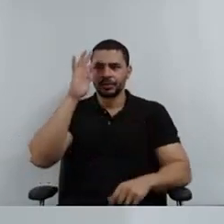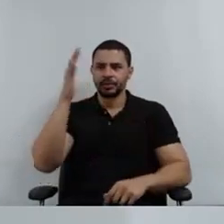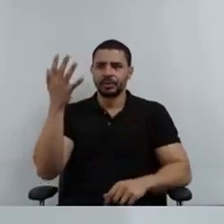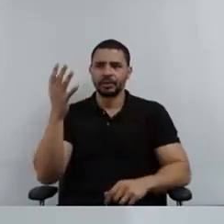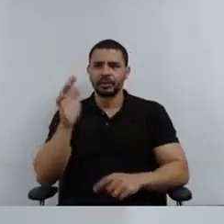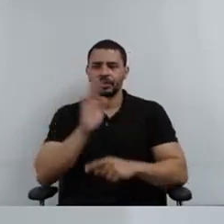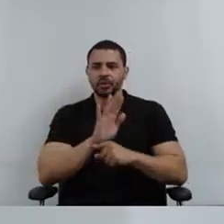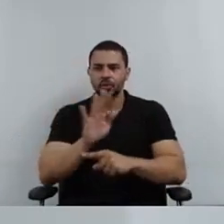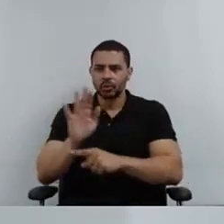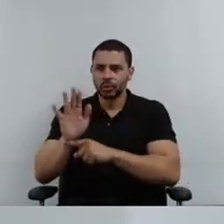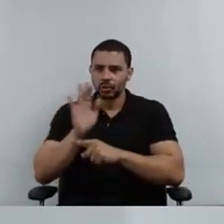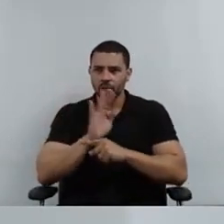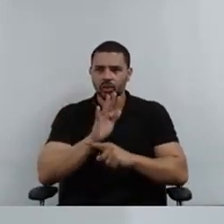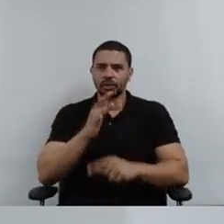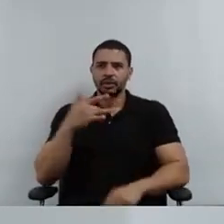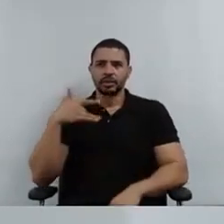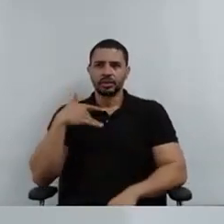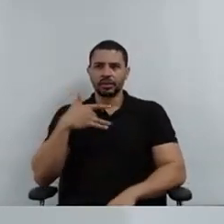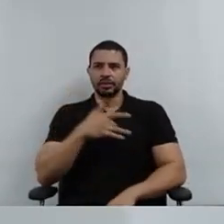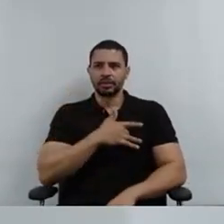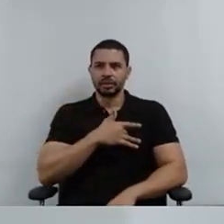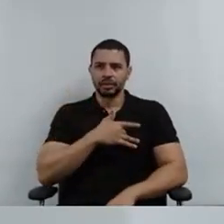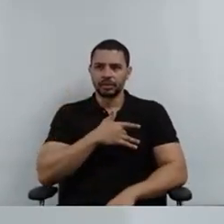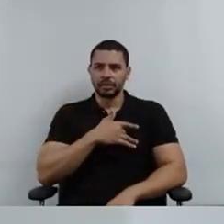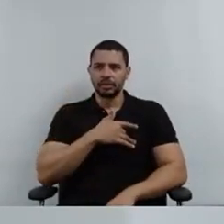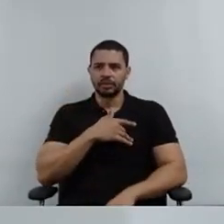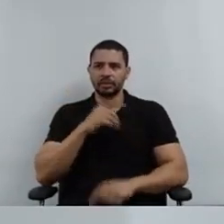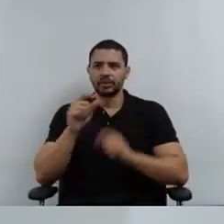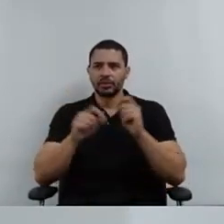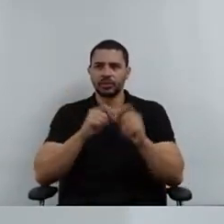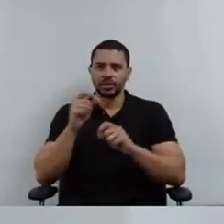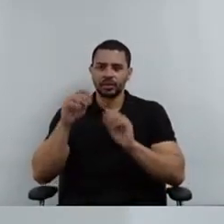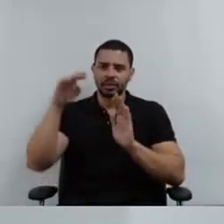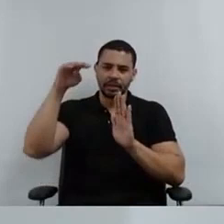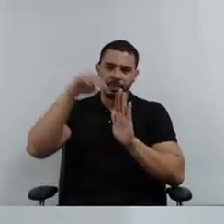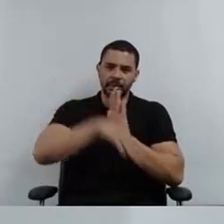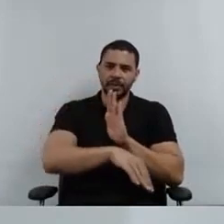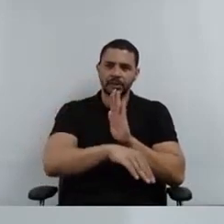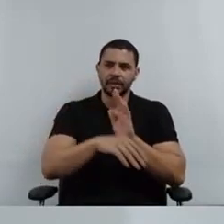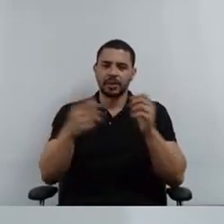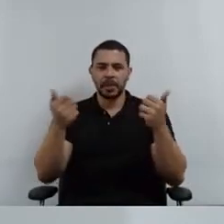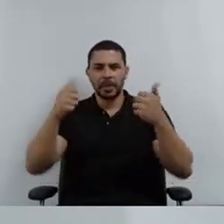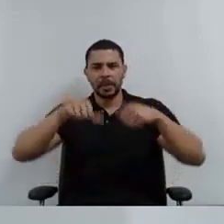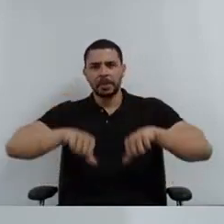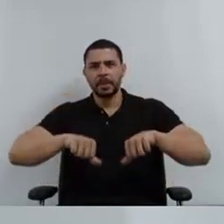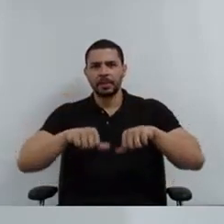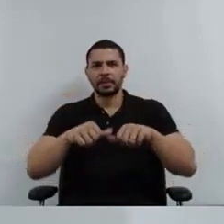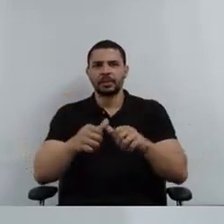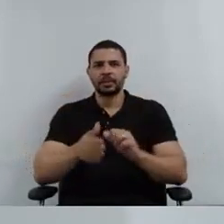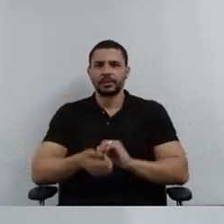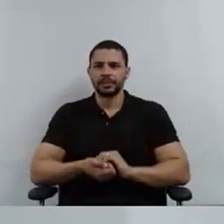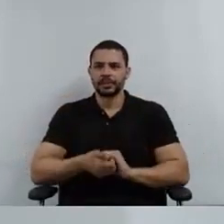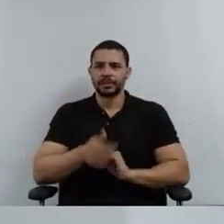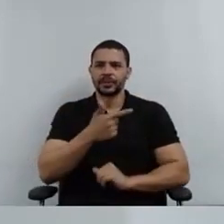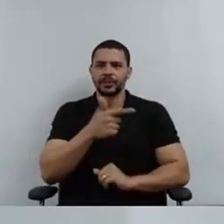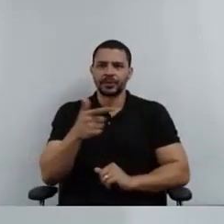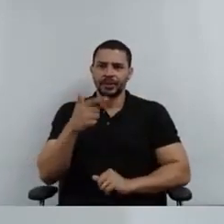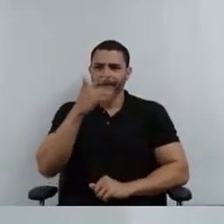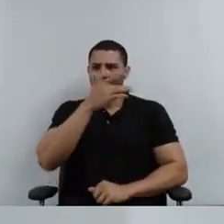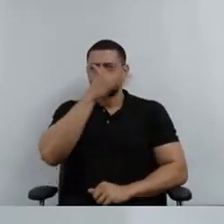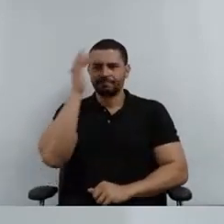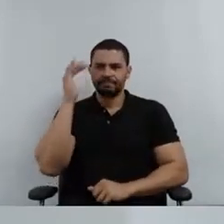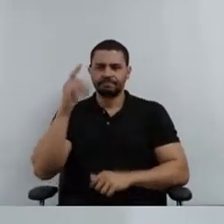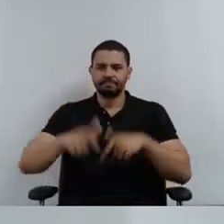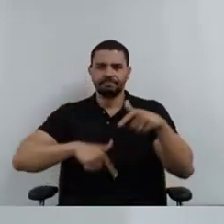poderão seguir existindo, maculando a imagem institucional nos espaços externos, desde estimulando o exercício